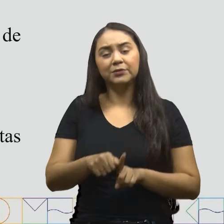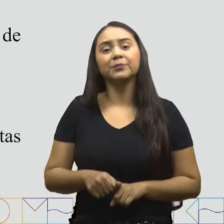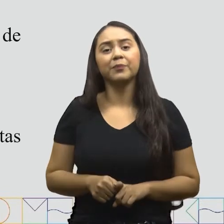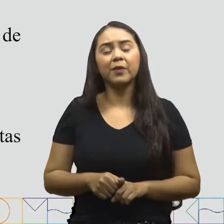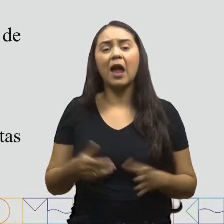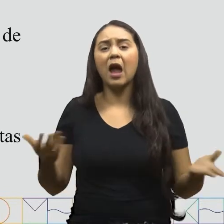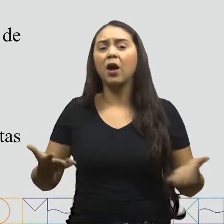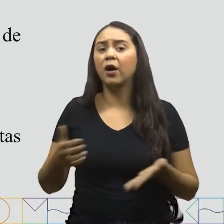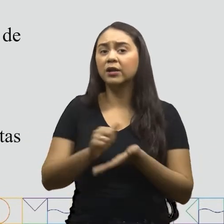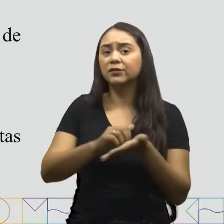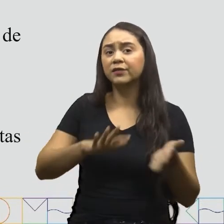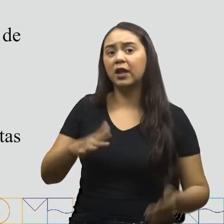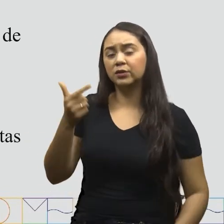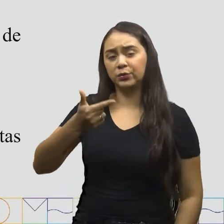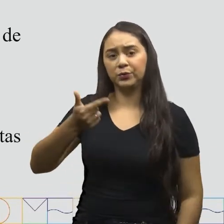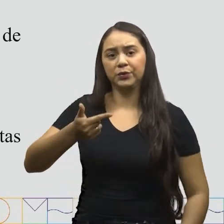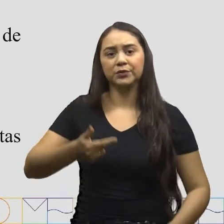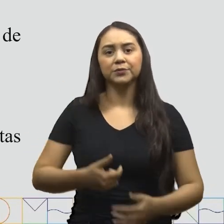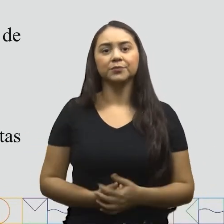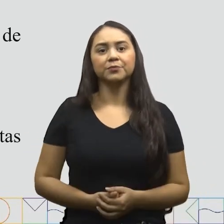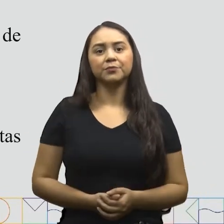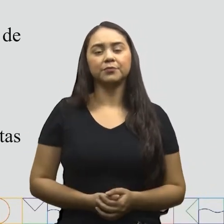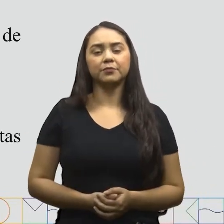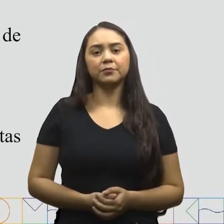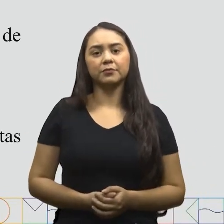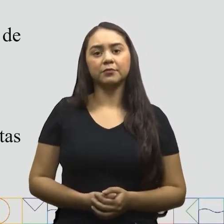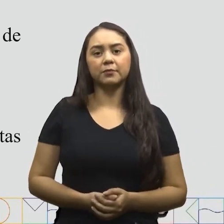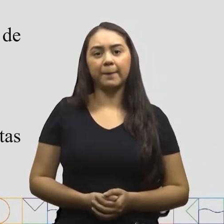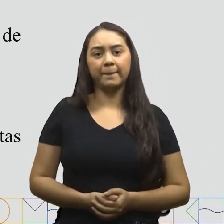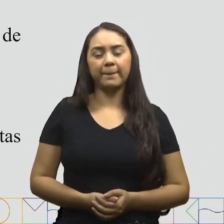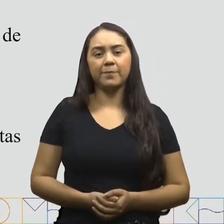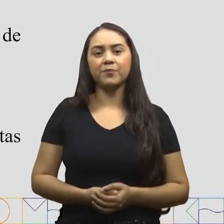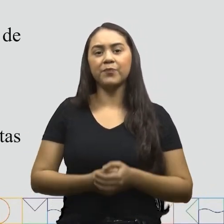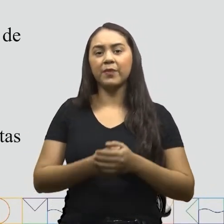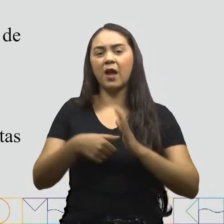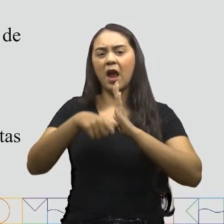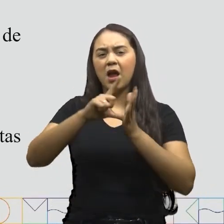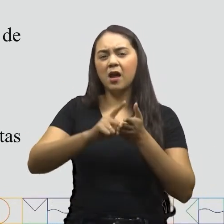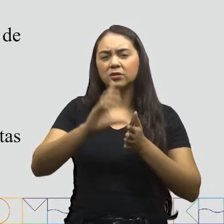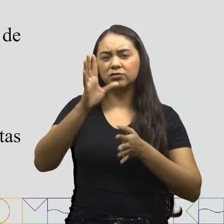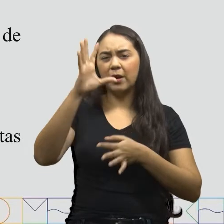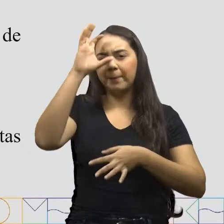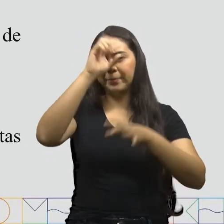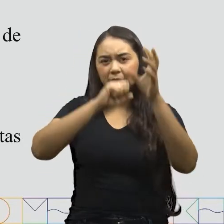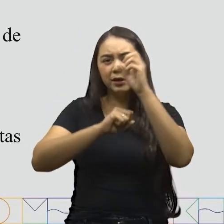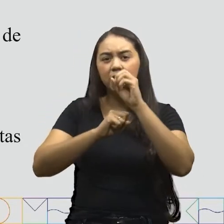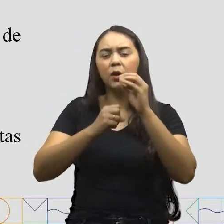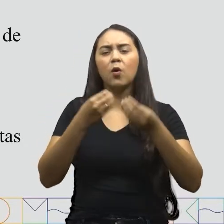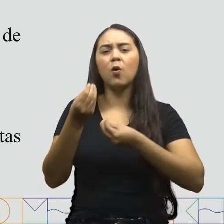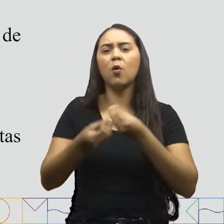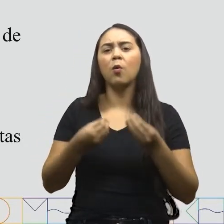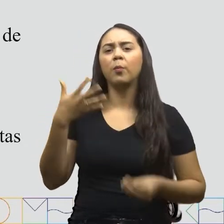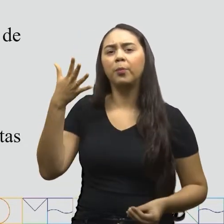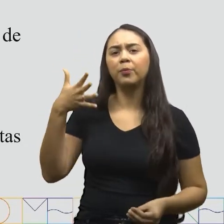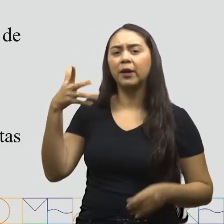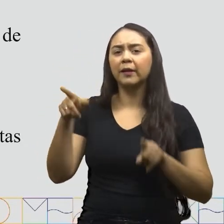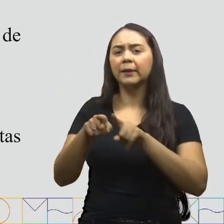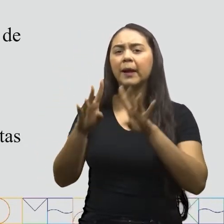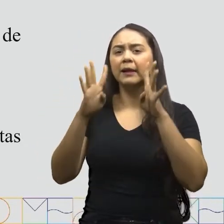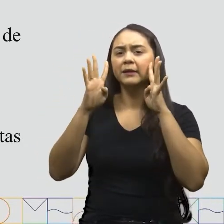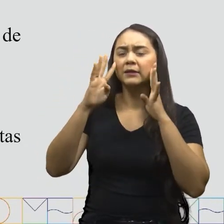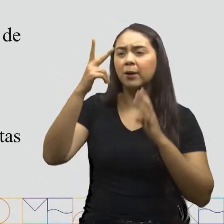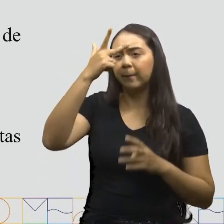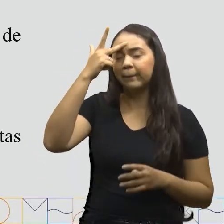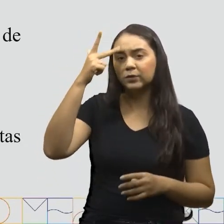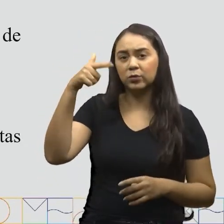Atividade número 2 De acordo com o que você aprendeu Sobre a fala e escuta De